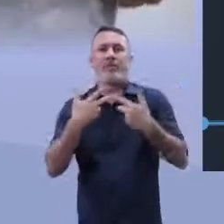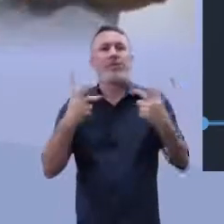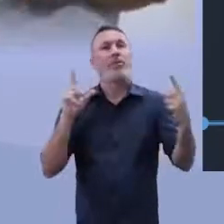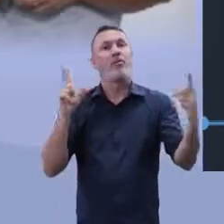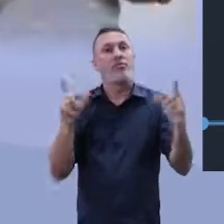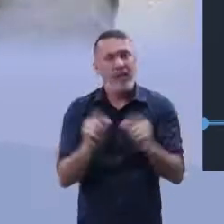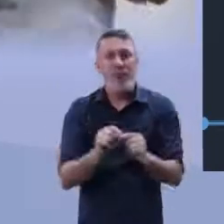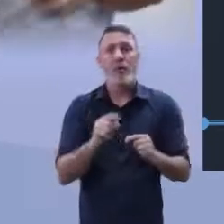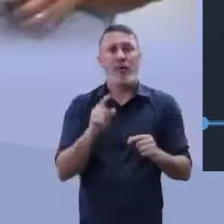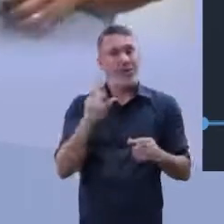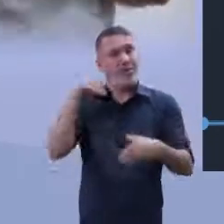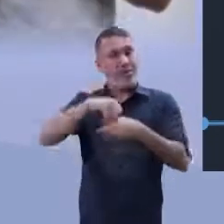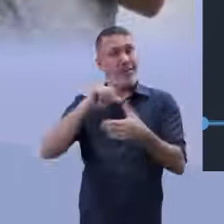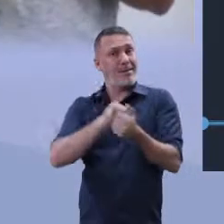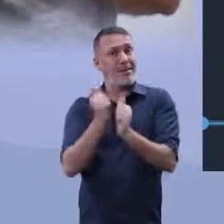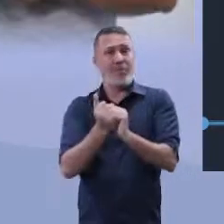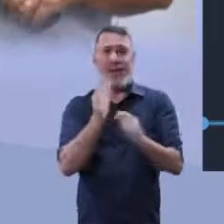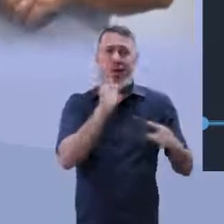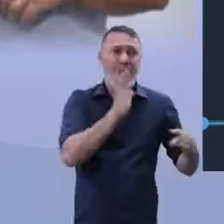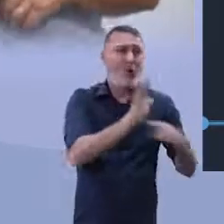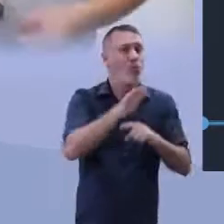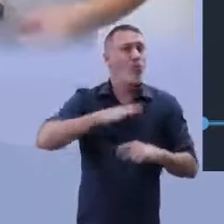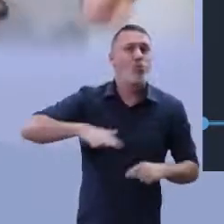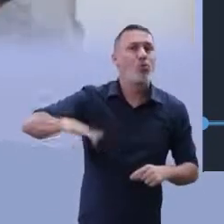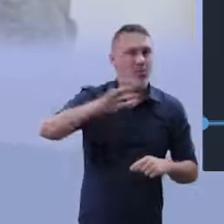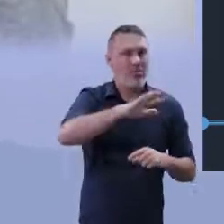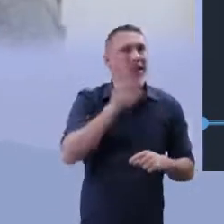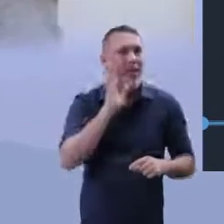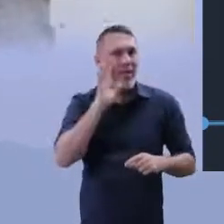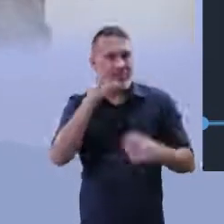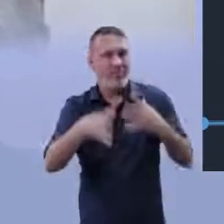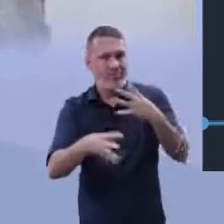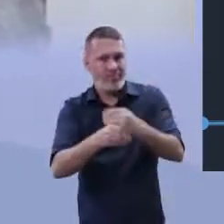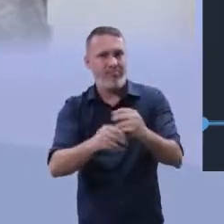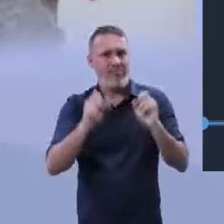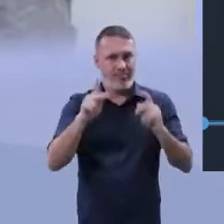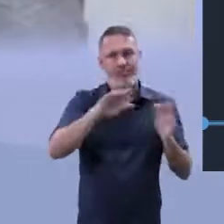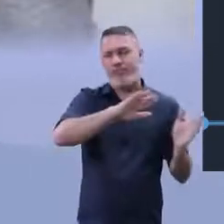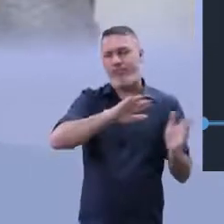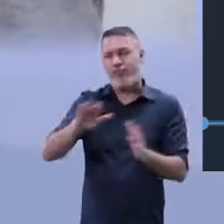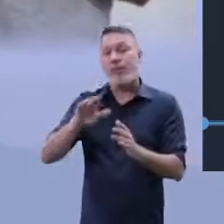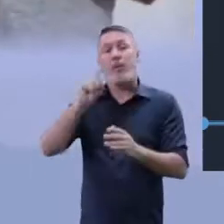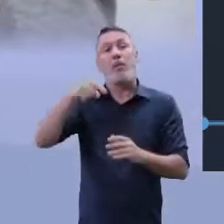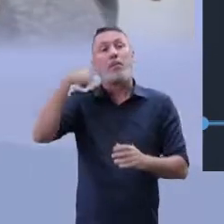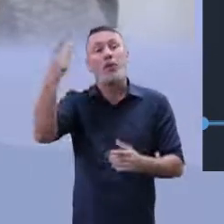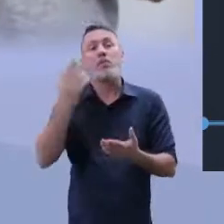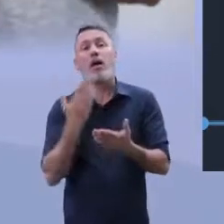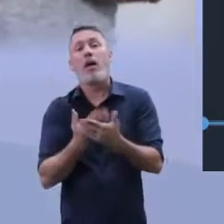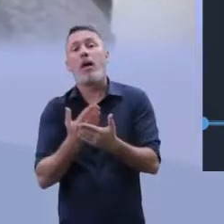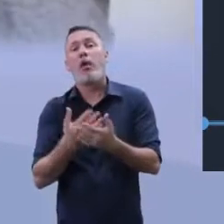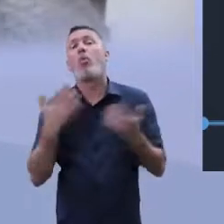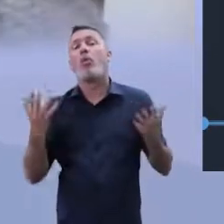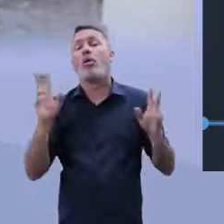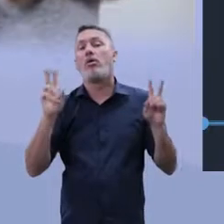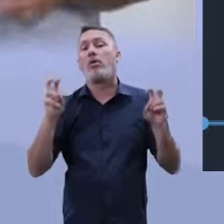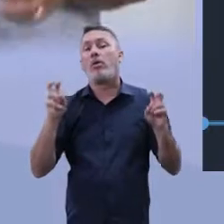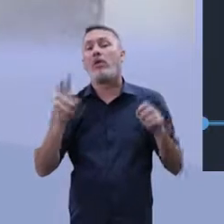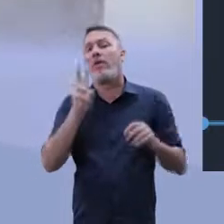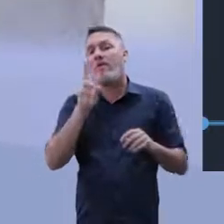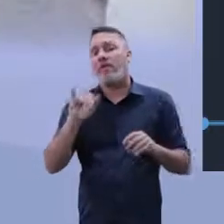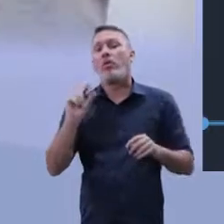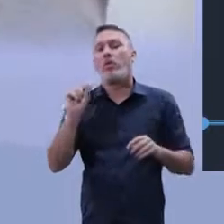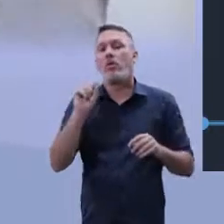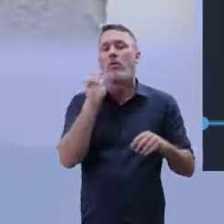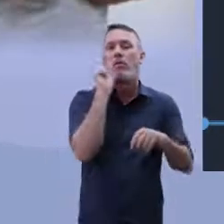envolvido no esporte. Olha que bacana você jogar isso na sua conclusão. Qual vai ser a nossa próxima aula? A nossa próxima aula, o nós vamos falar, professor?